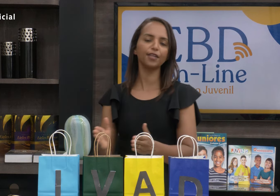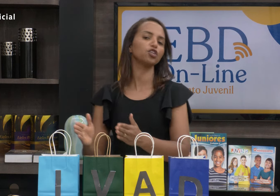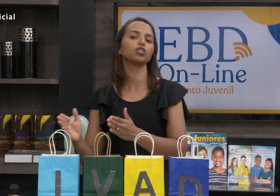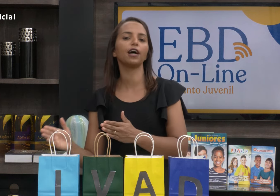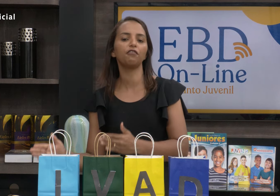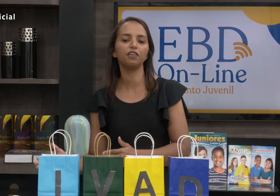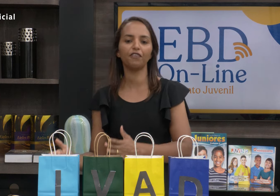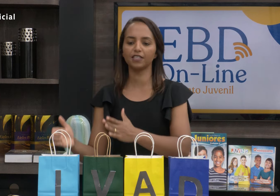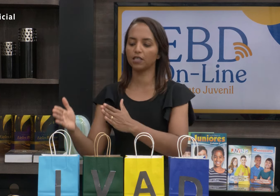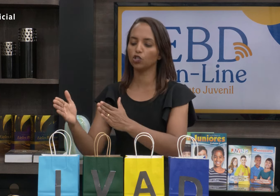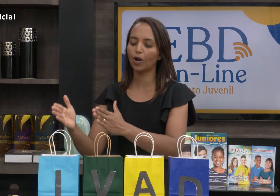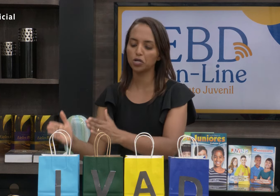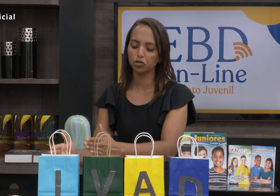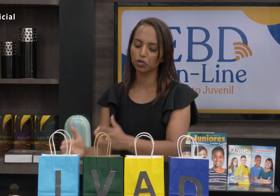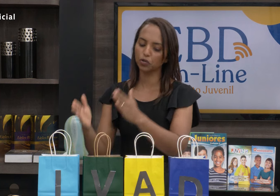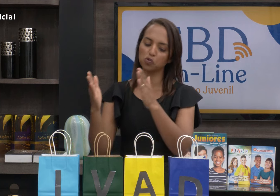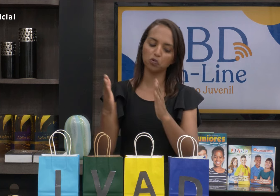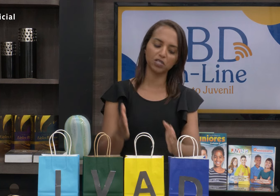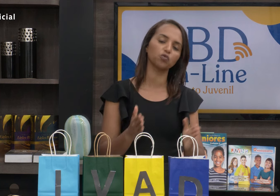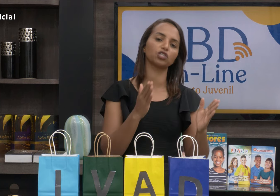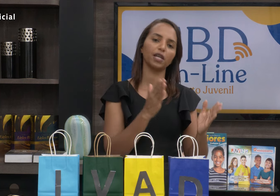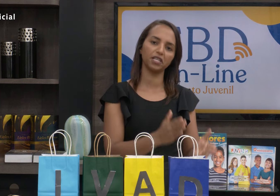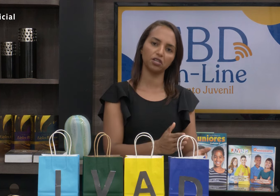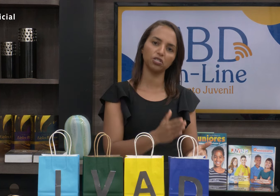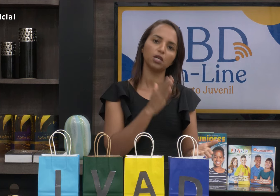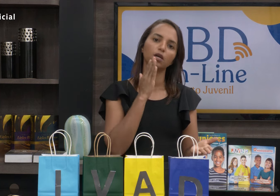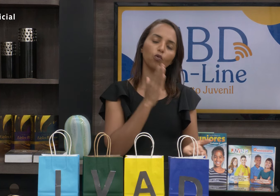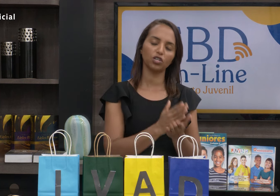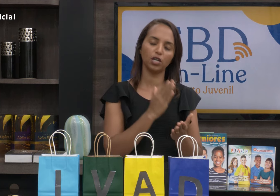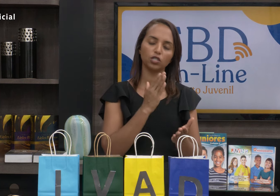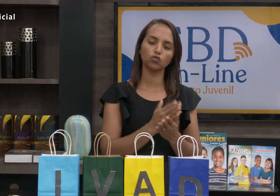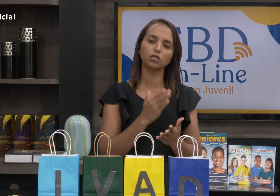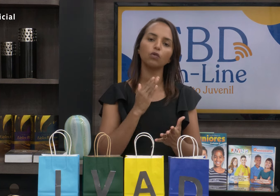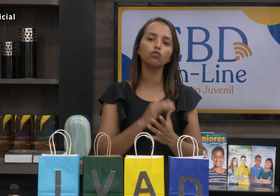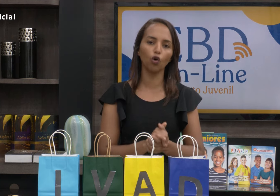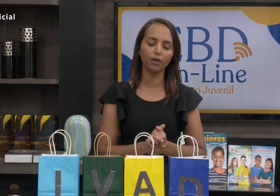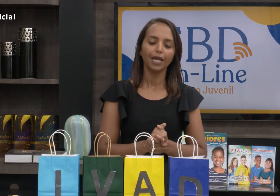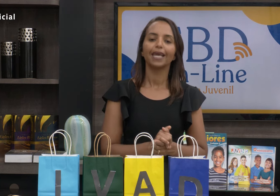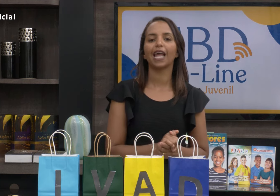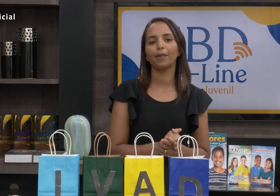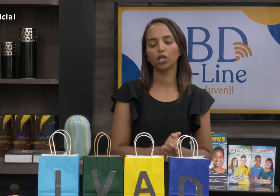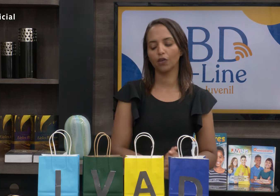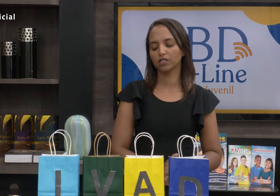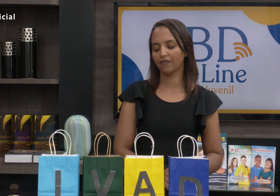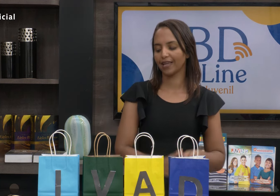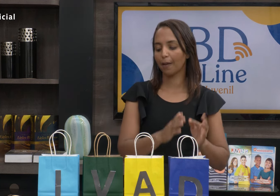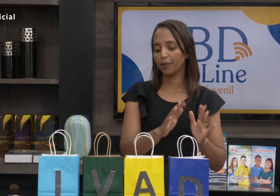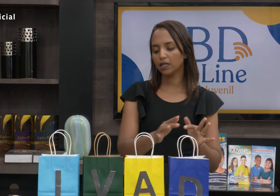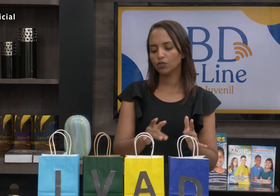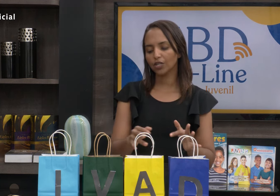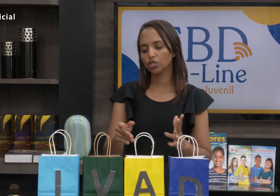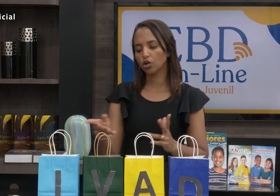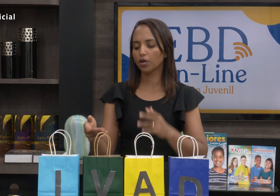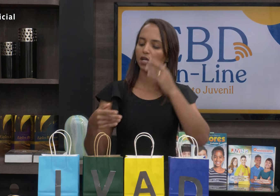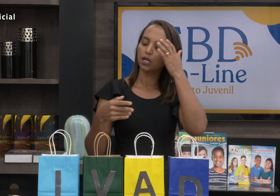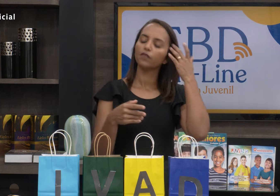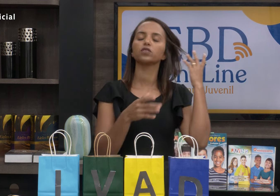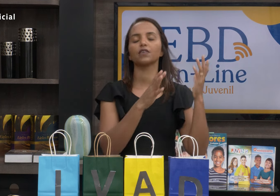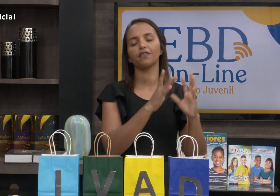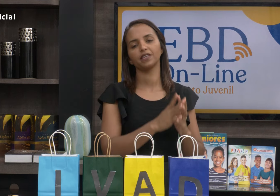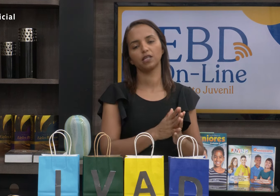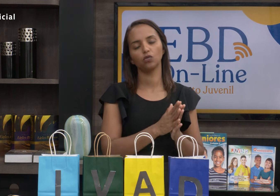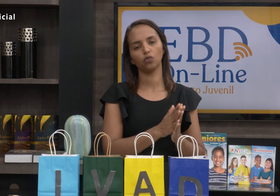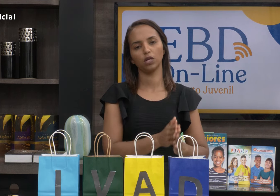quatro qualidades de Davi fazendo um acróstico com as suas letras, com as letras do seu nome, e à medida que você vai abrindo a história,